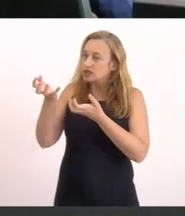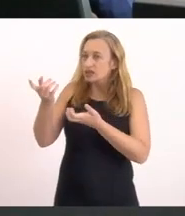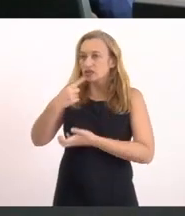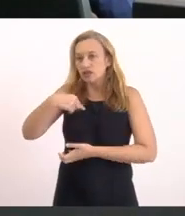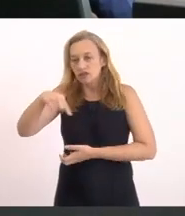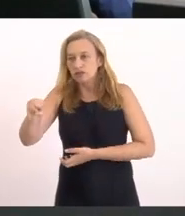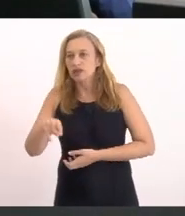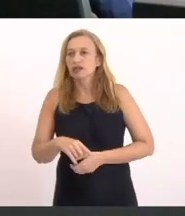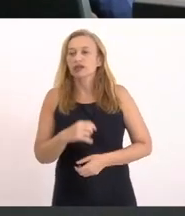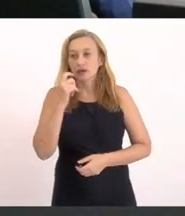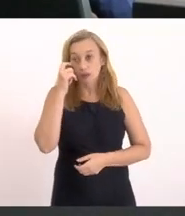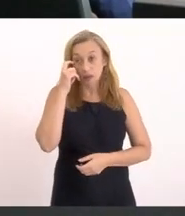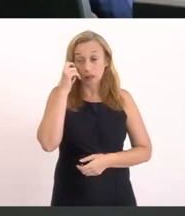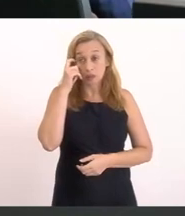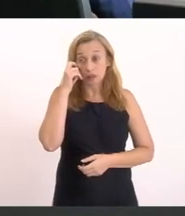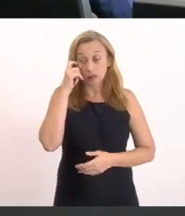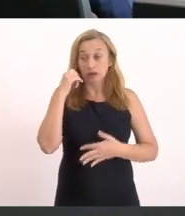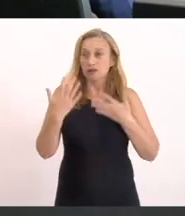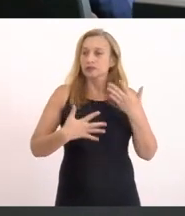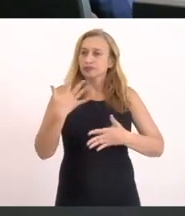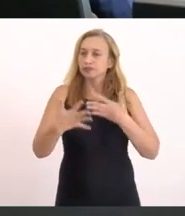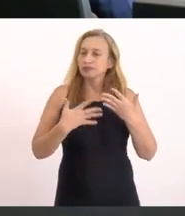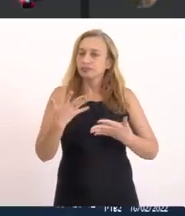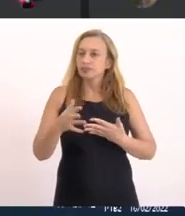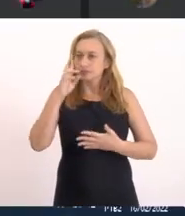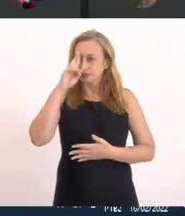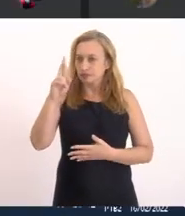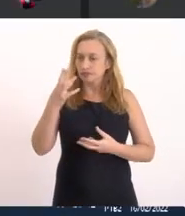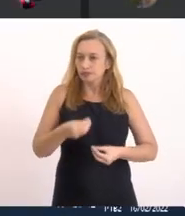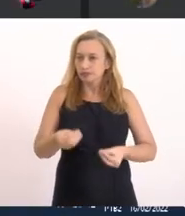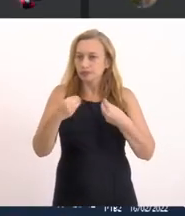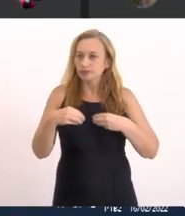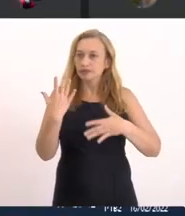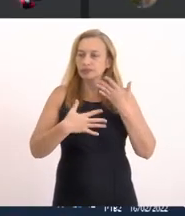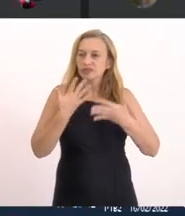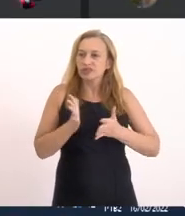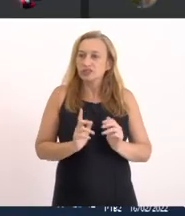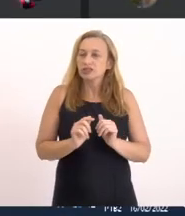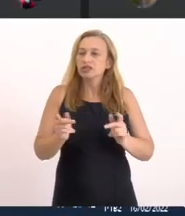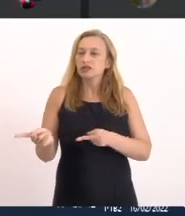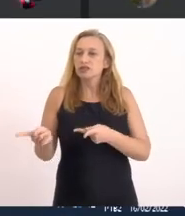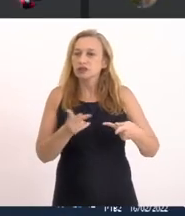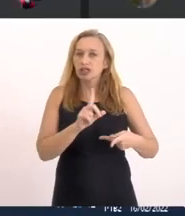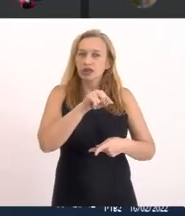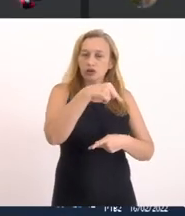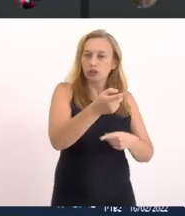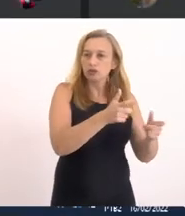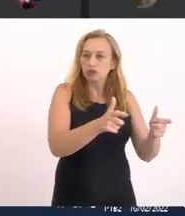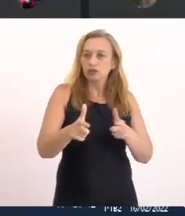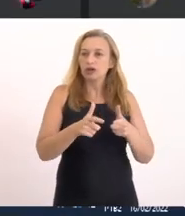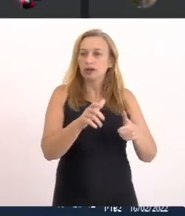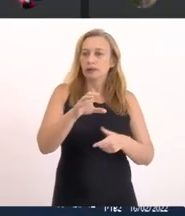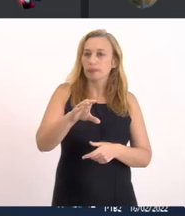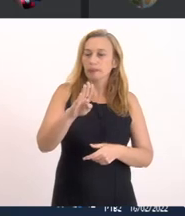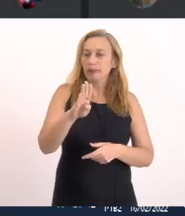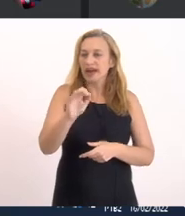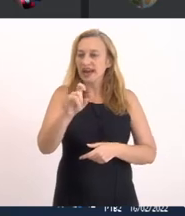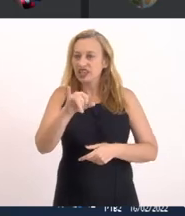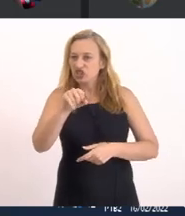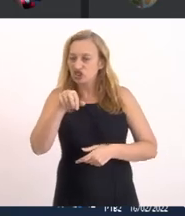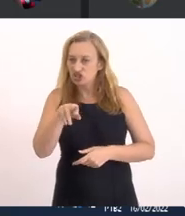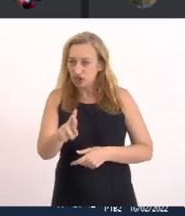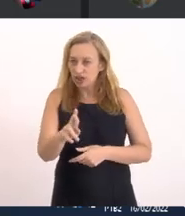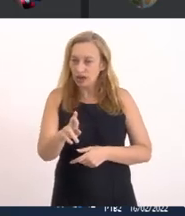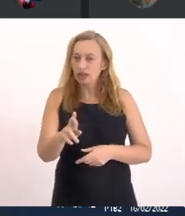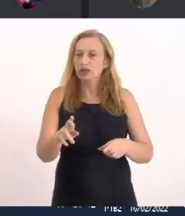presente Vai ser um imenso prazer Se o senhor inclusive Nos der o prazer De visitar as nossas Outras situações Tanto Bacachá A gente vai ter o